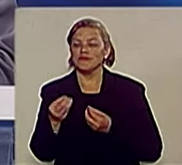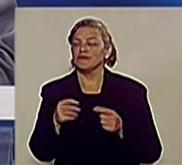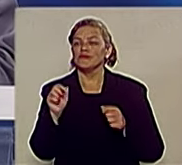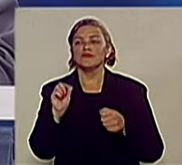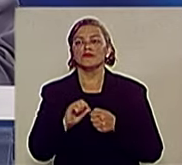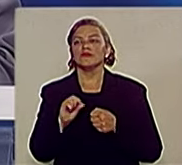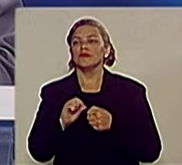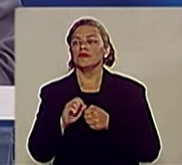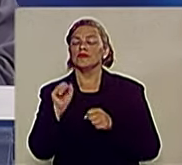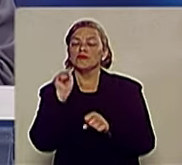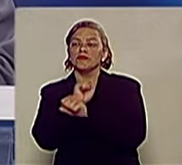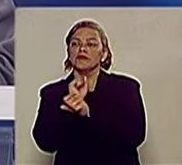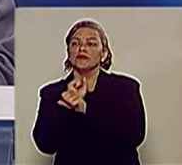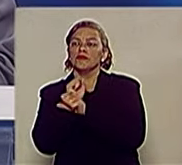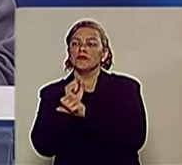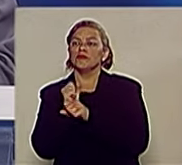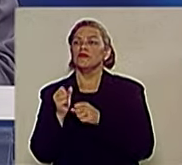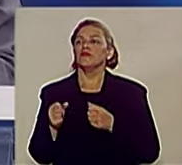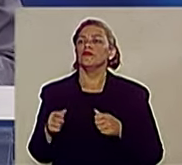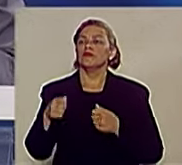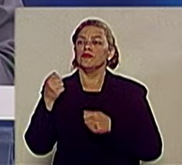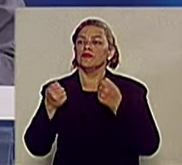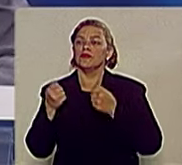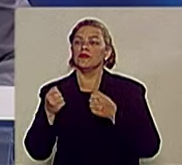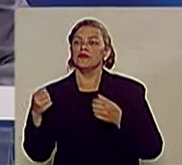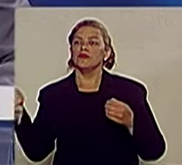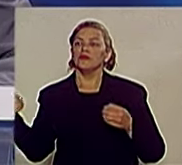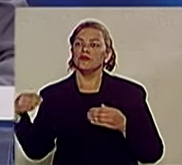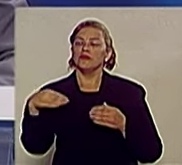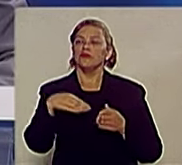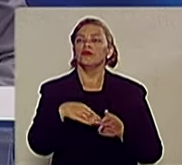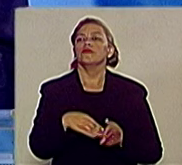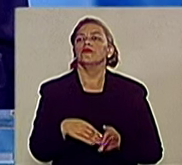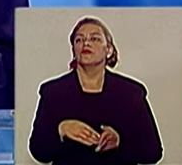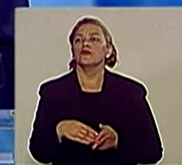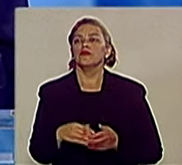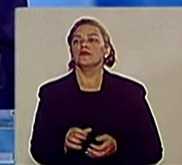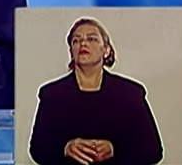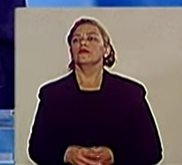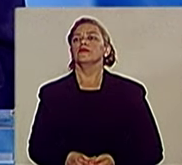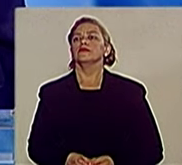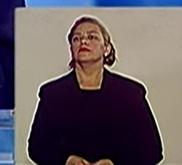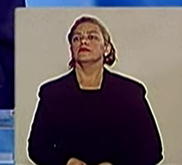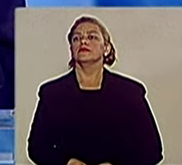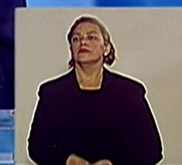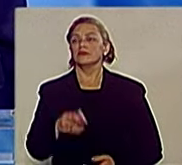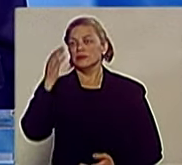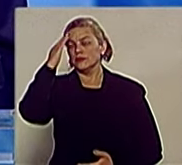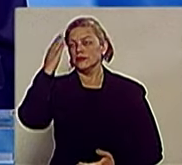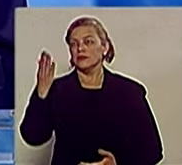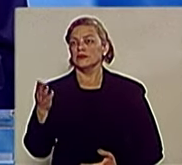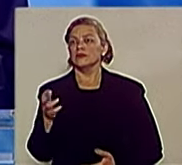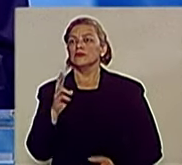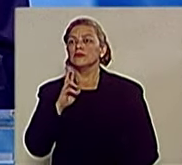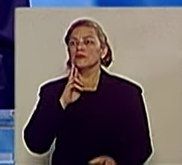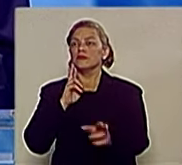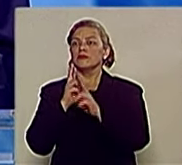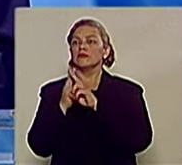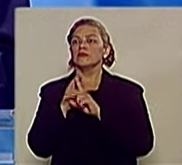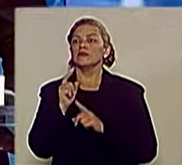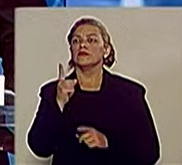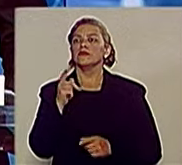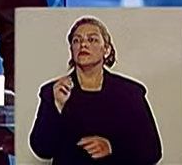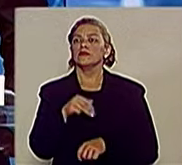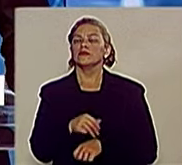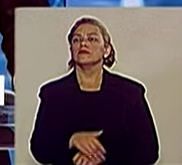Vai ter que esperar chegar a ambulância para levar até o hospital. Porque aquilo ali não serve como hospital. Um minuto para a réplica do candidato Shakespeare